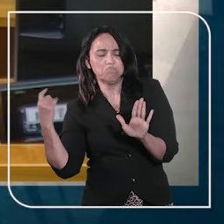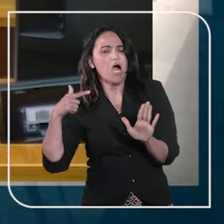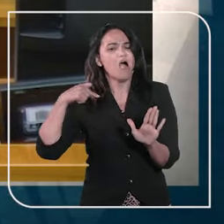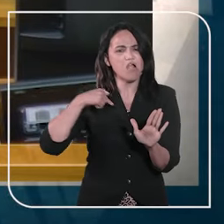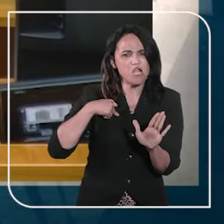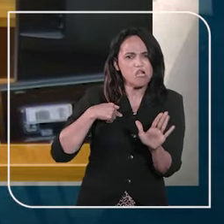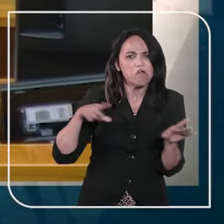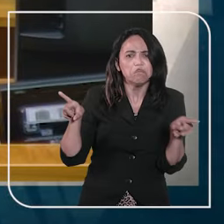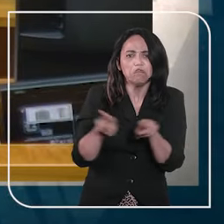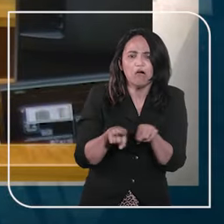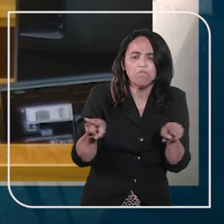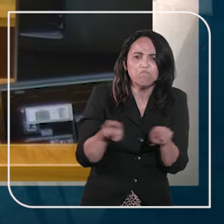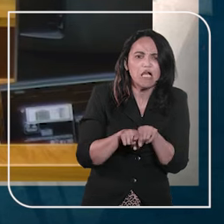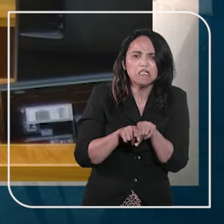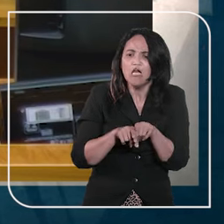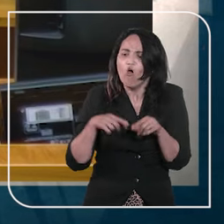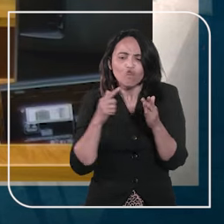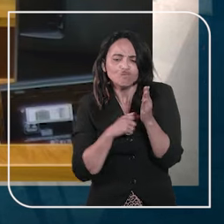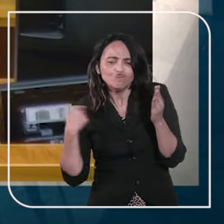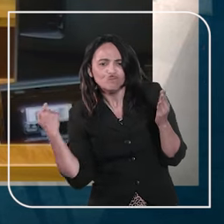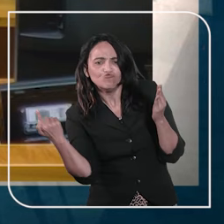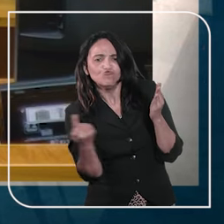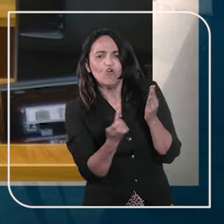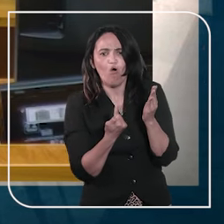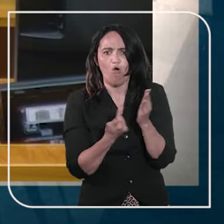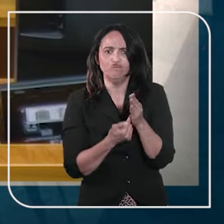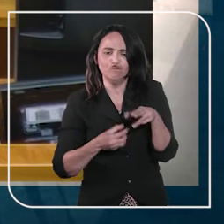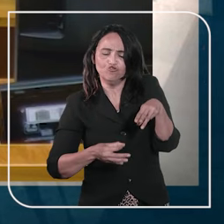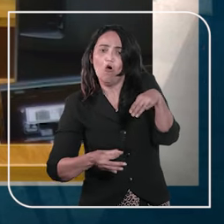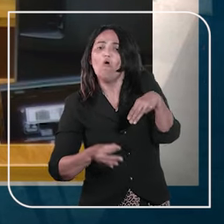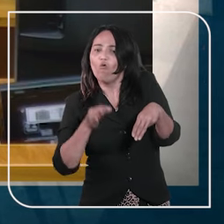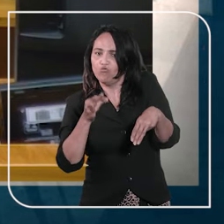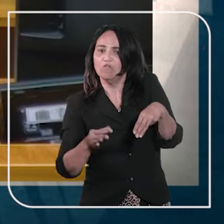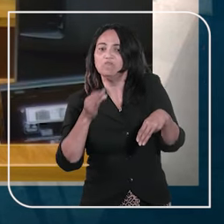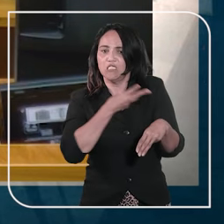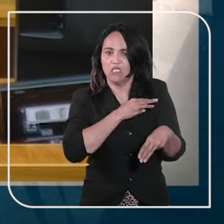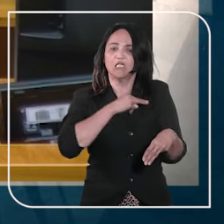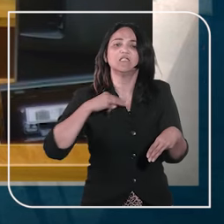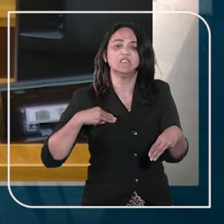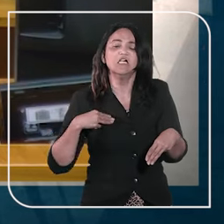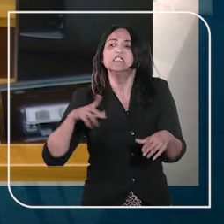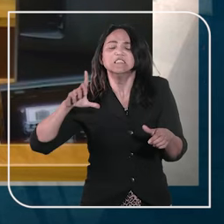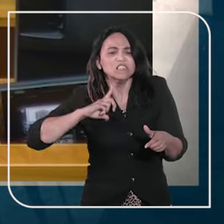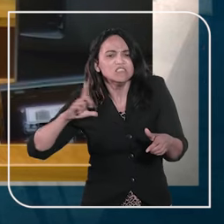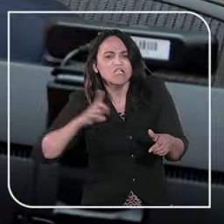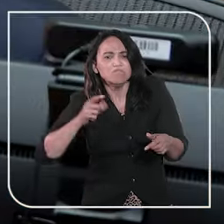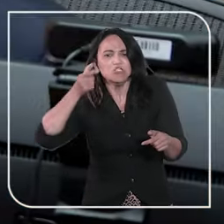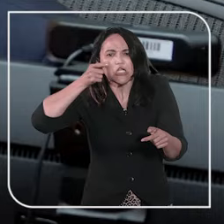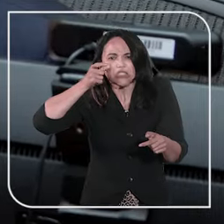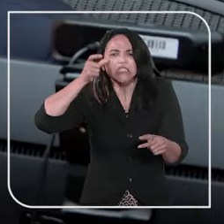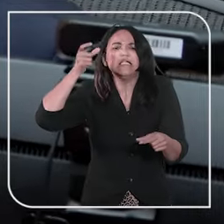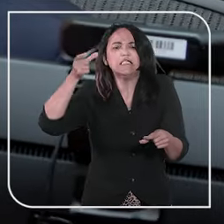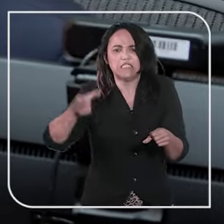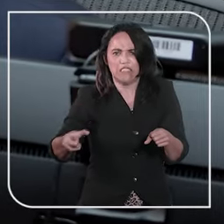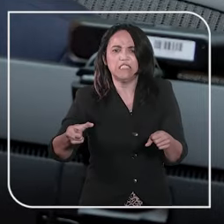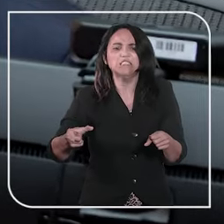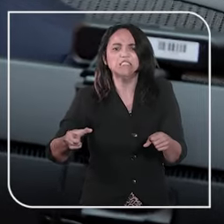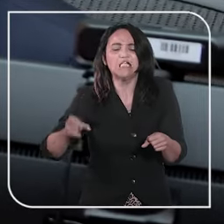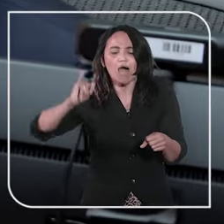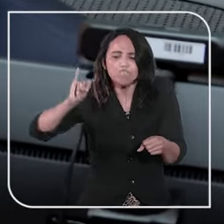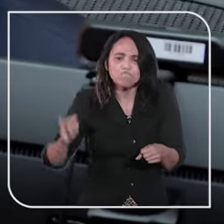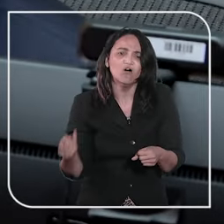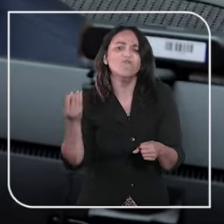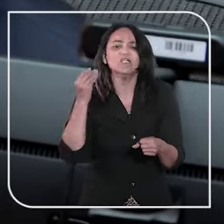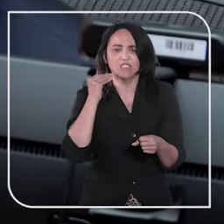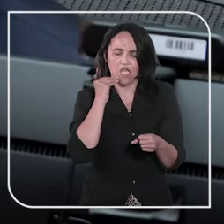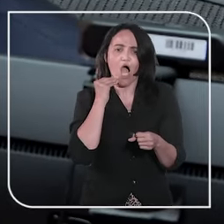como todos os ministros e as respectivas assessorias, teremos o maior interesse em aproveitar